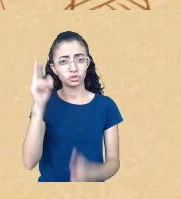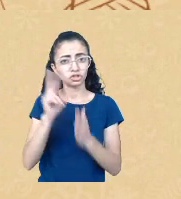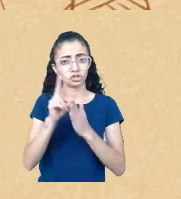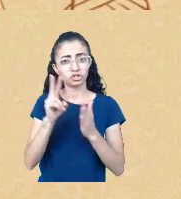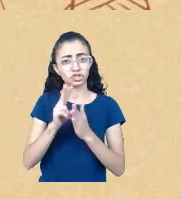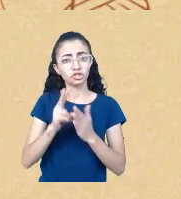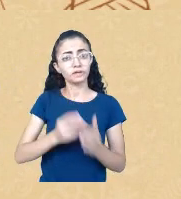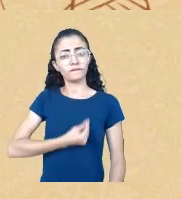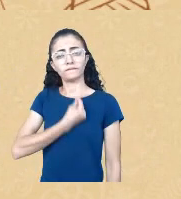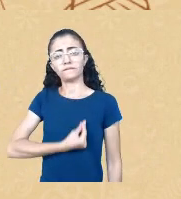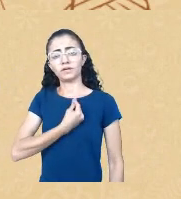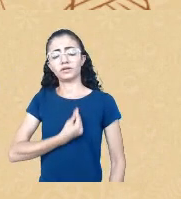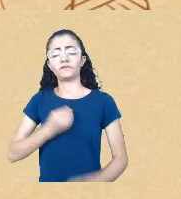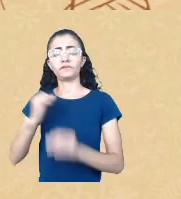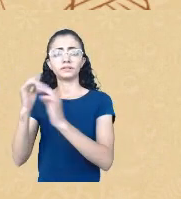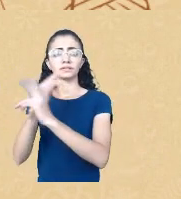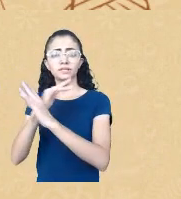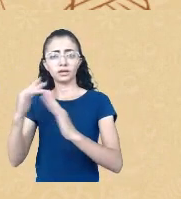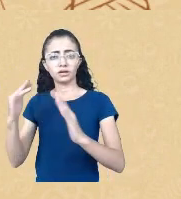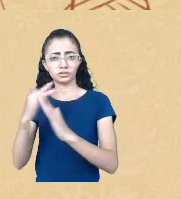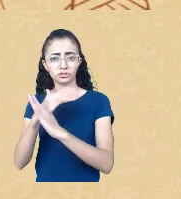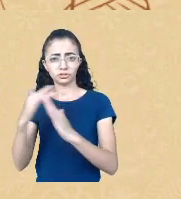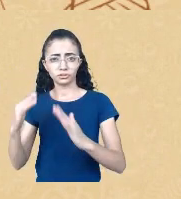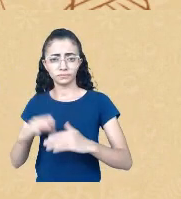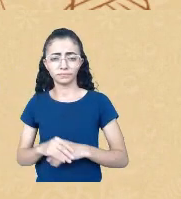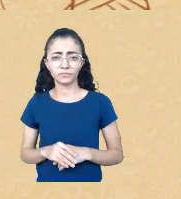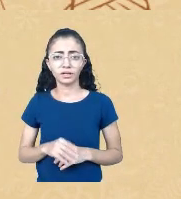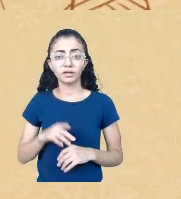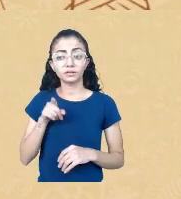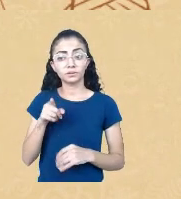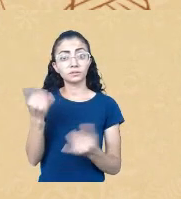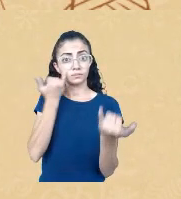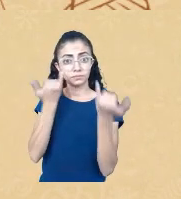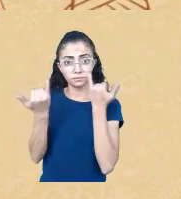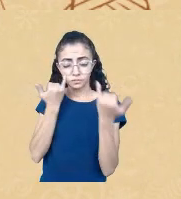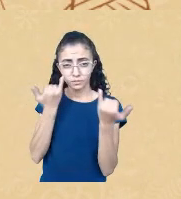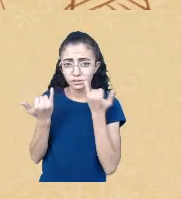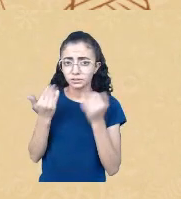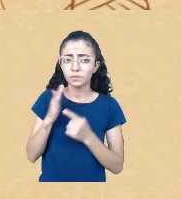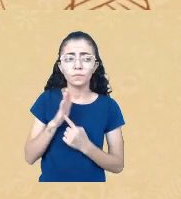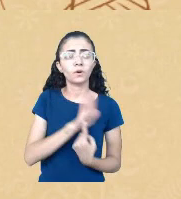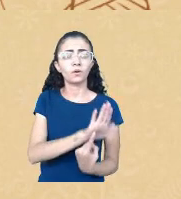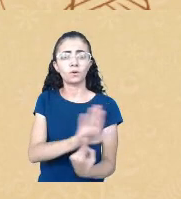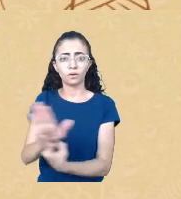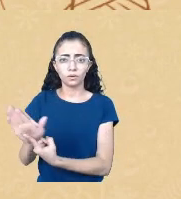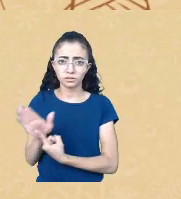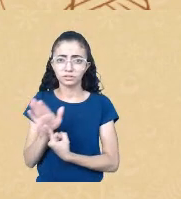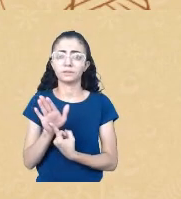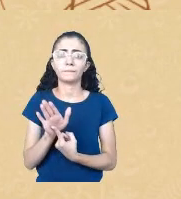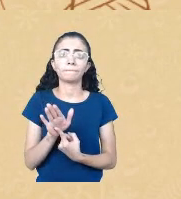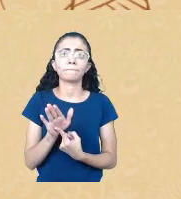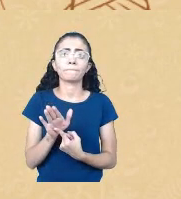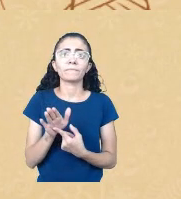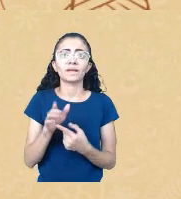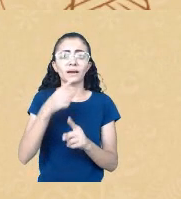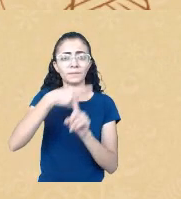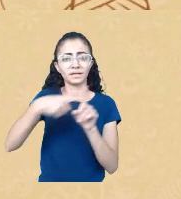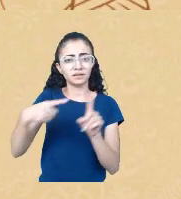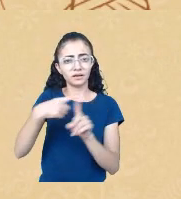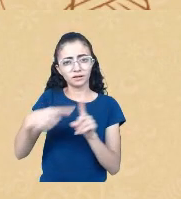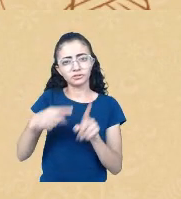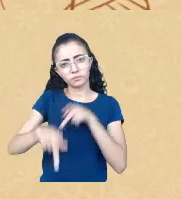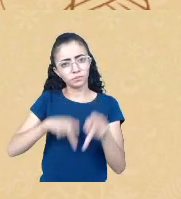Esse processo, então, né, nos aponta que quase metade da nossa população vive nas cidades e isso não foi um processo voluntário, né,